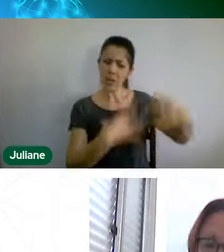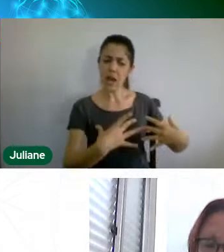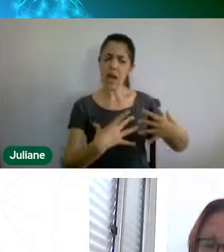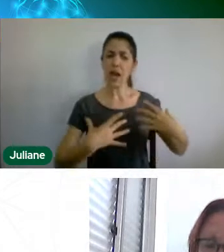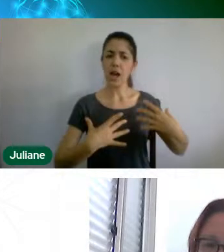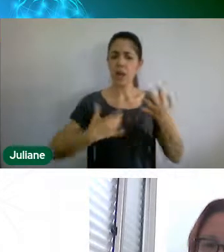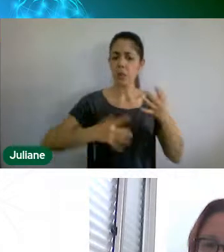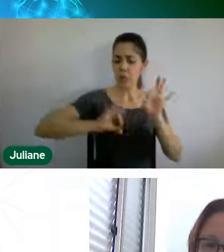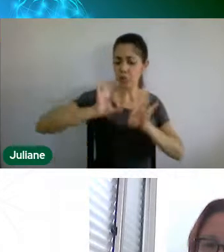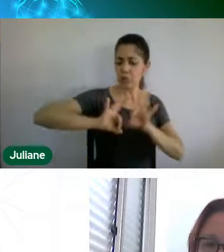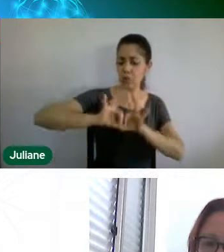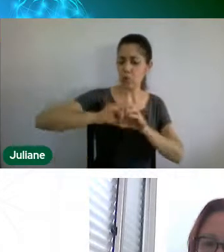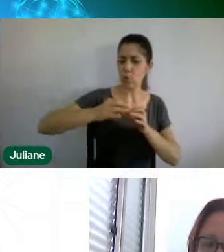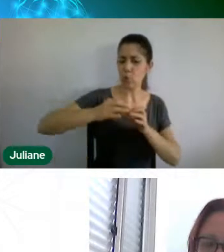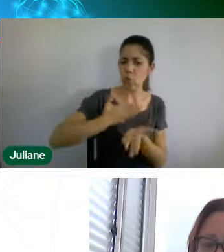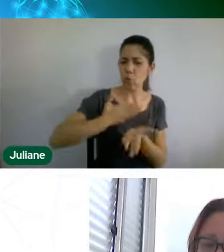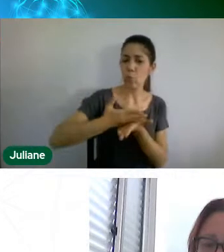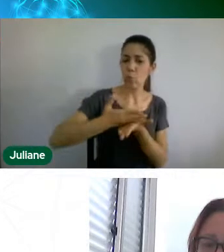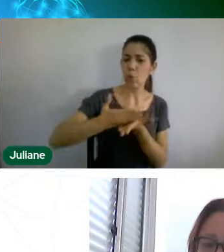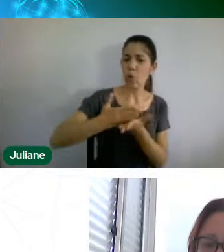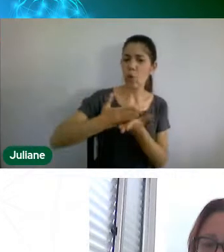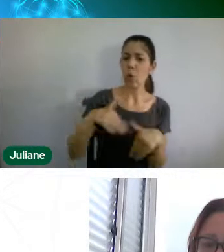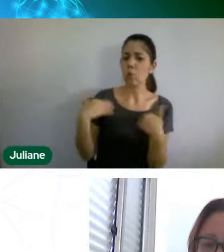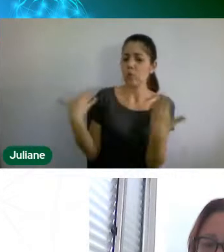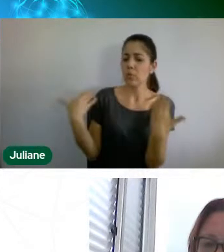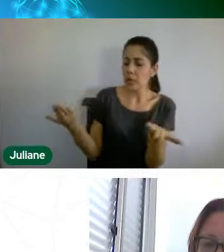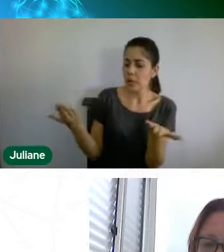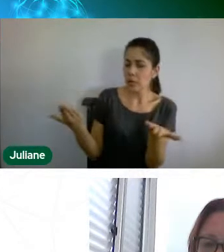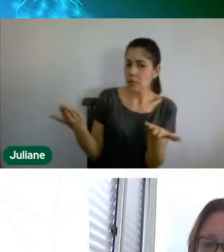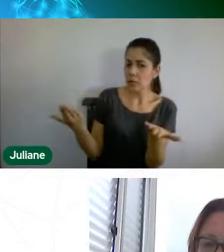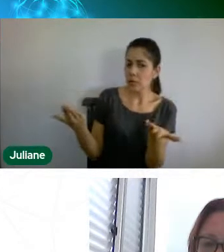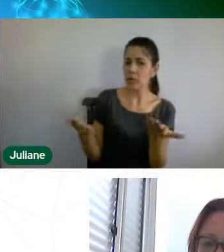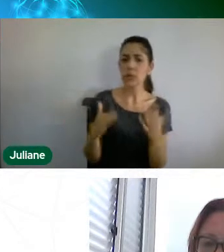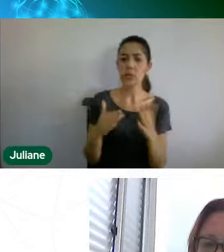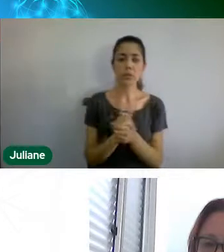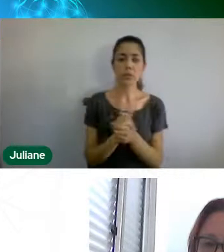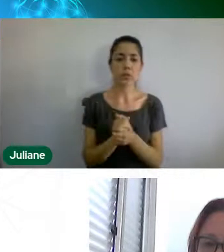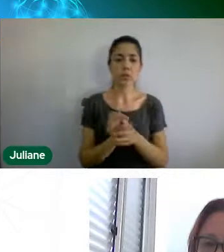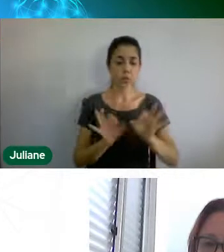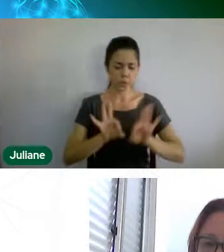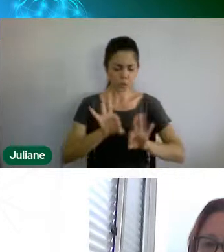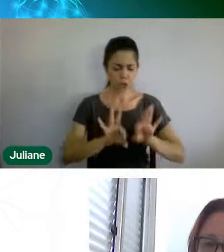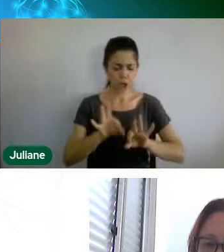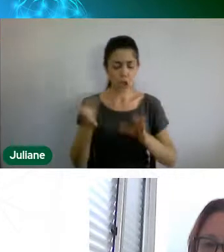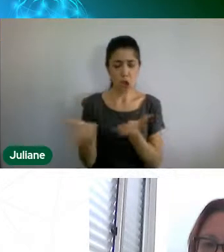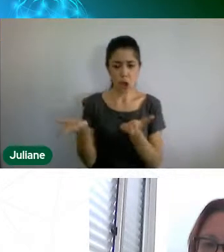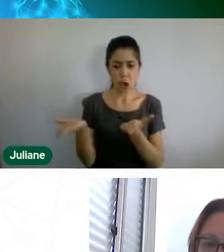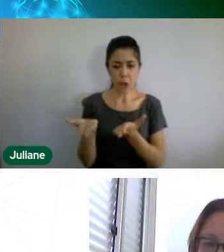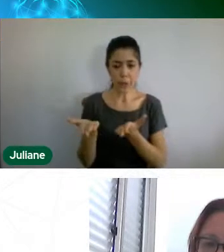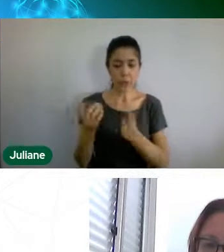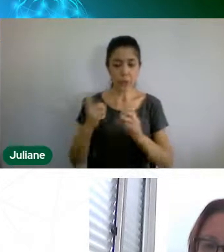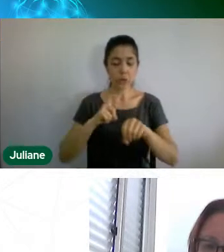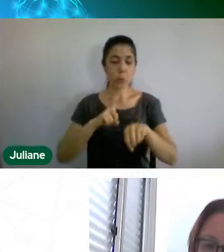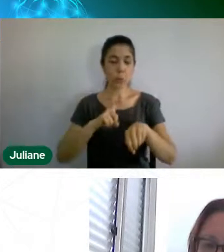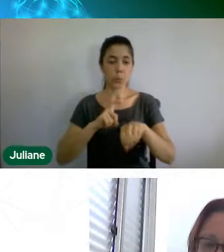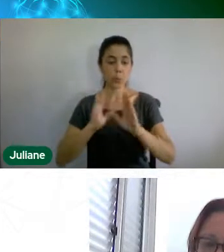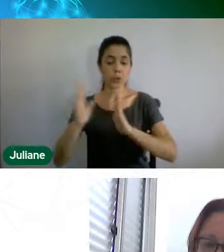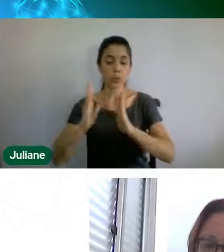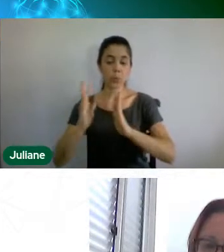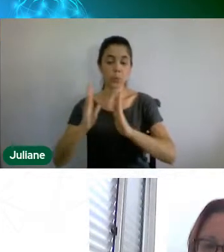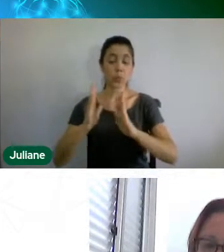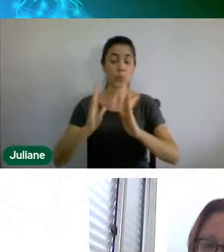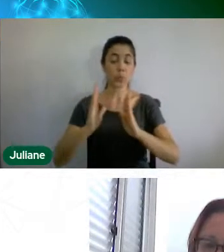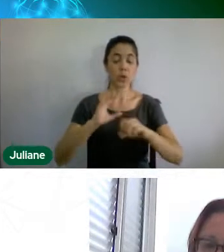e como que se deu esse projeto agora, né, durante a pandemia, como que vocês vêm trabalhando nesse projeto, e